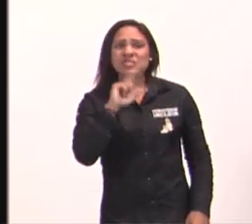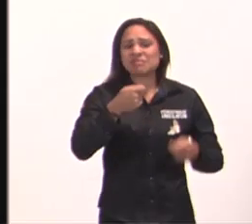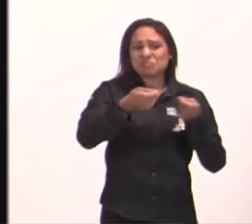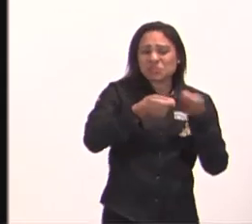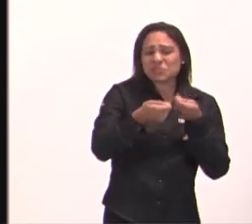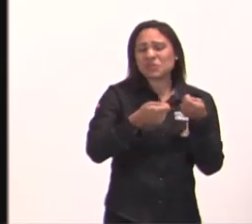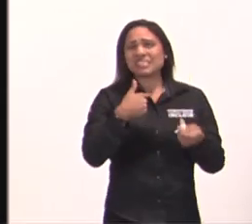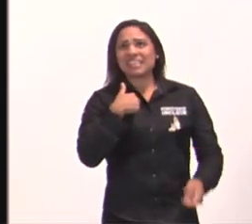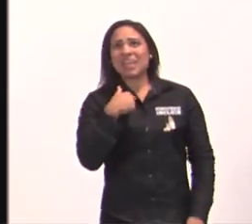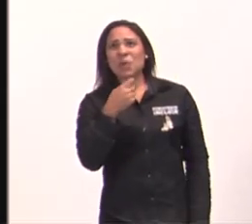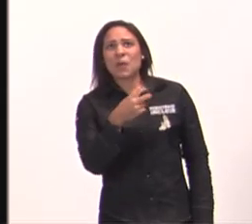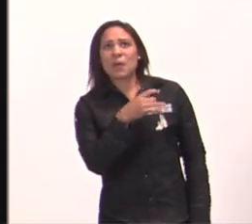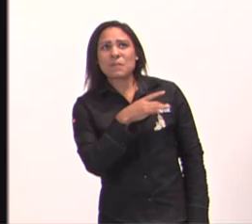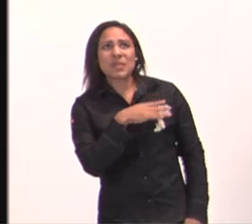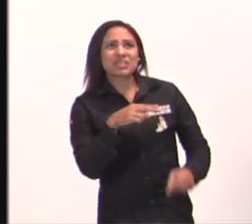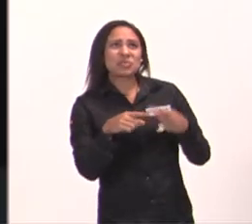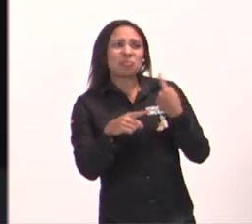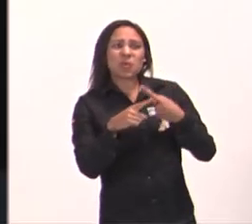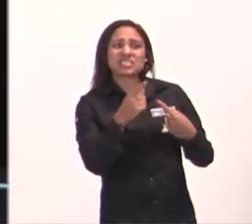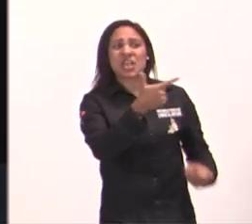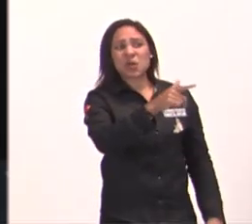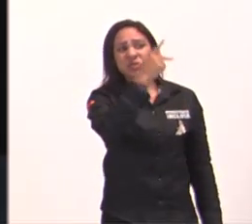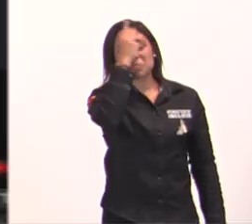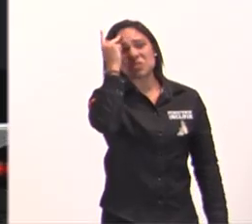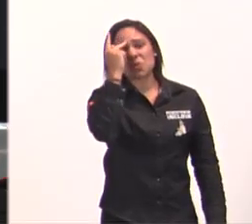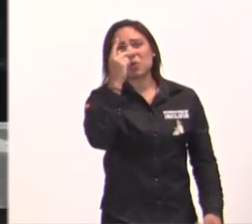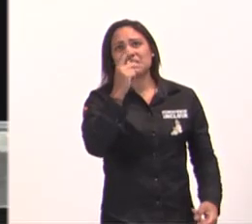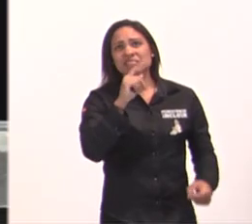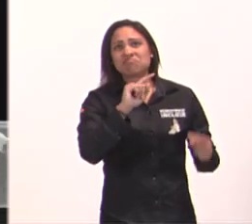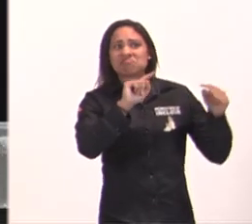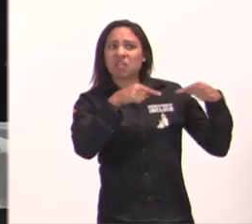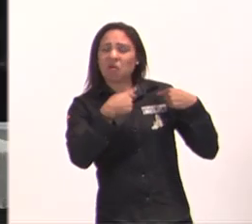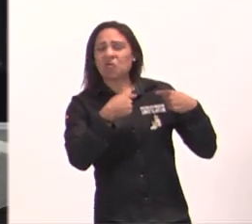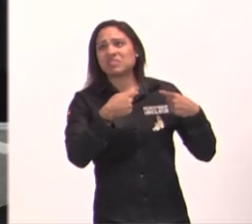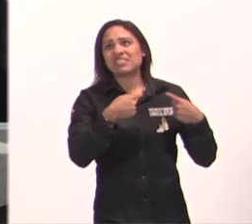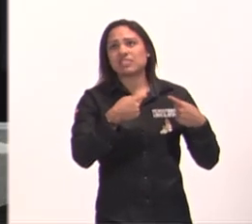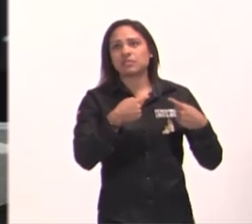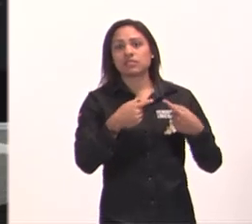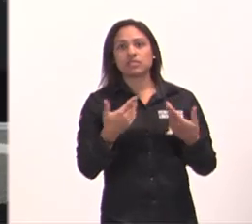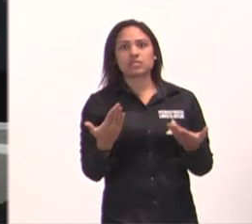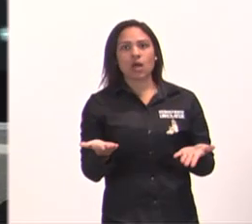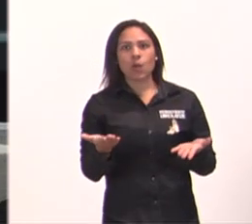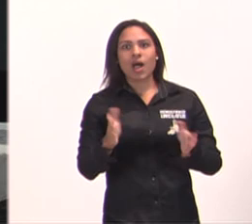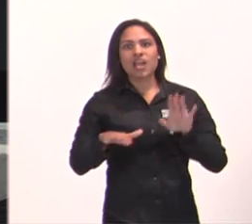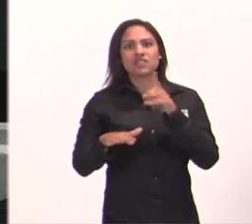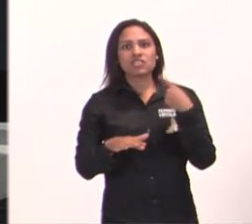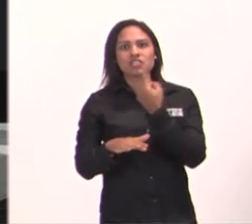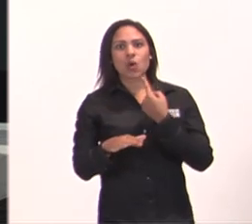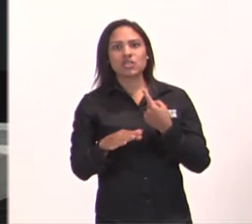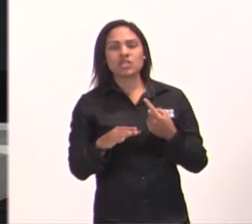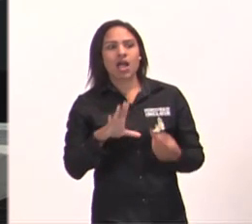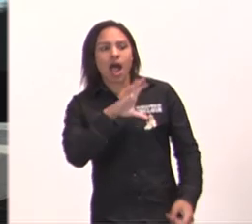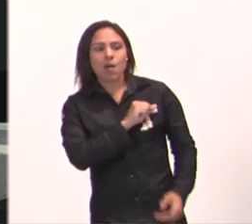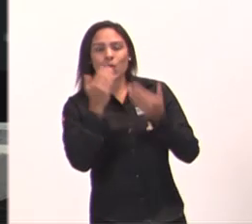o meu amor, então o amor fica debilitado, ações de amor, porque a gente tem medo, o